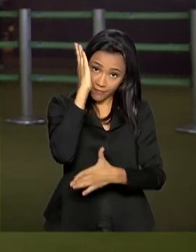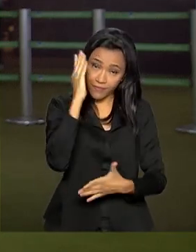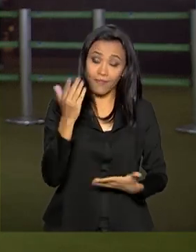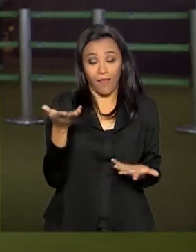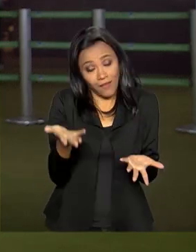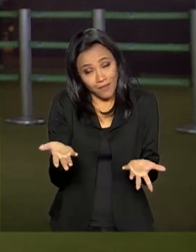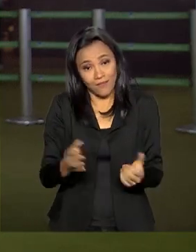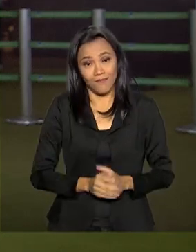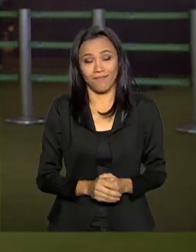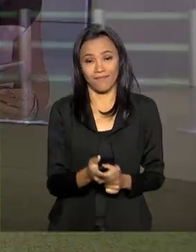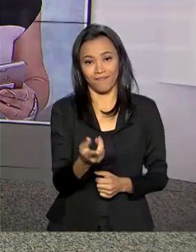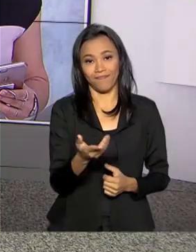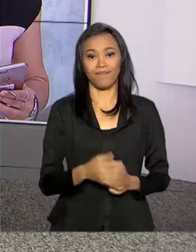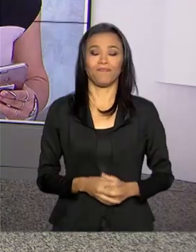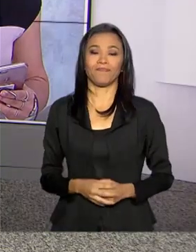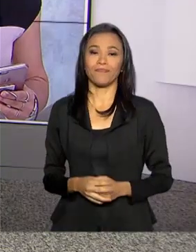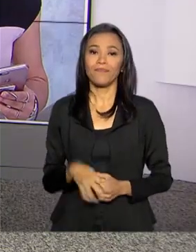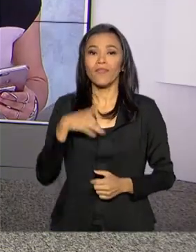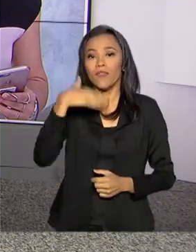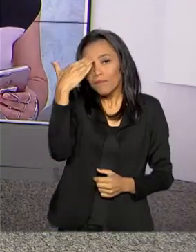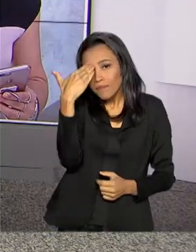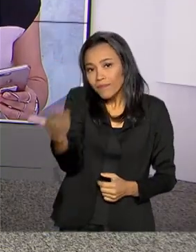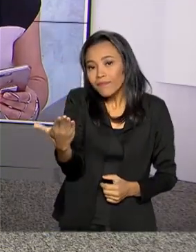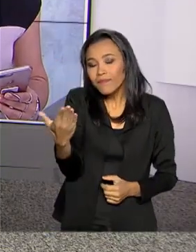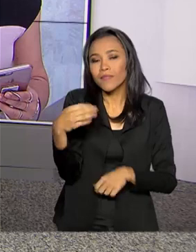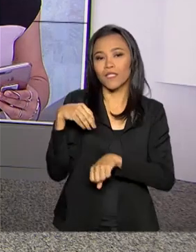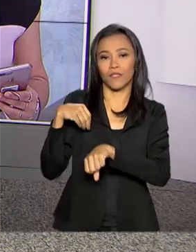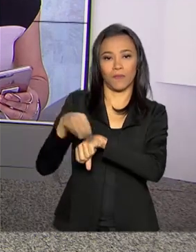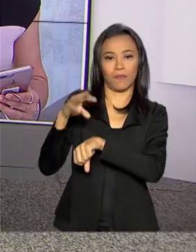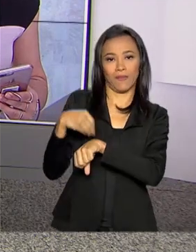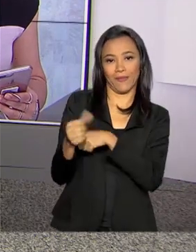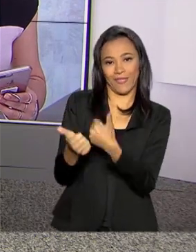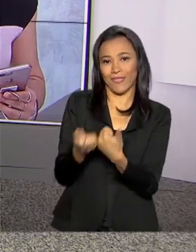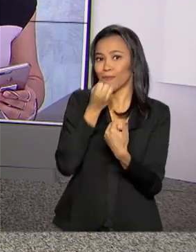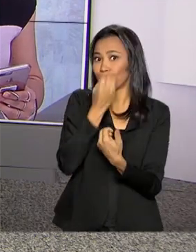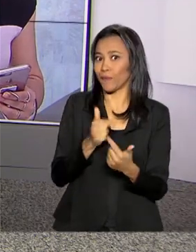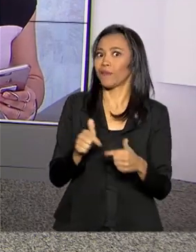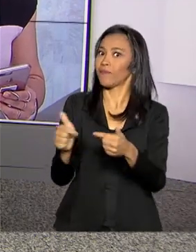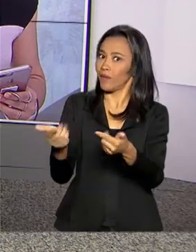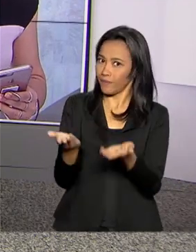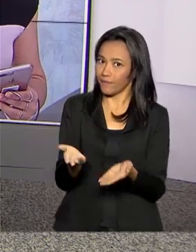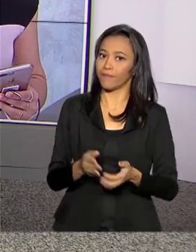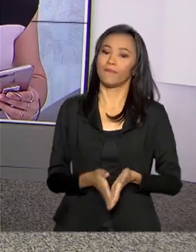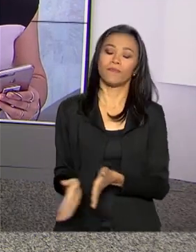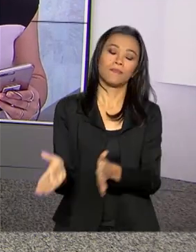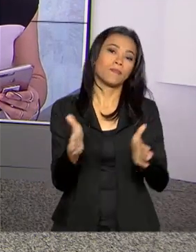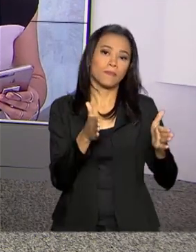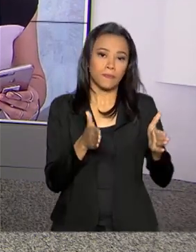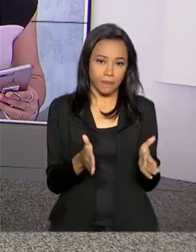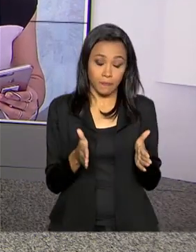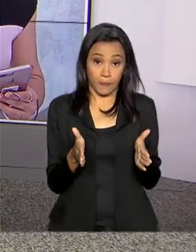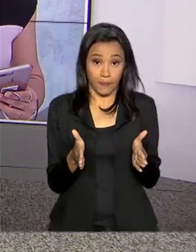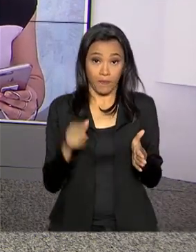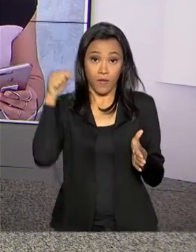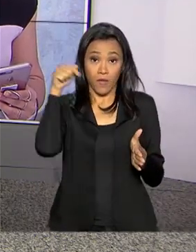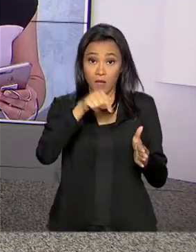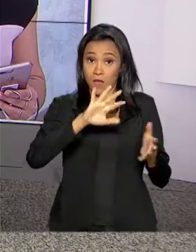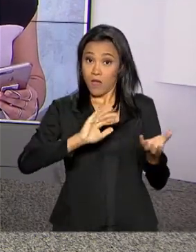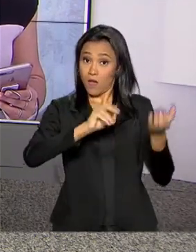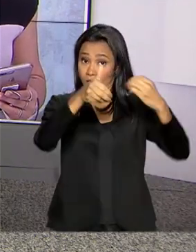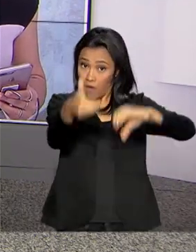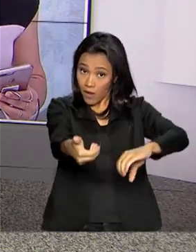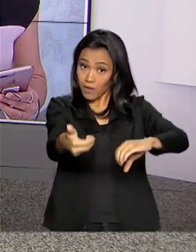É isso, Mara, eu volto com você. Obrigada pelas suas informações, Selma. Bom trabalho aí para você. Bom, e do Congresso